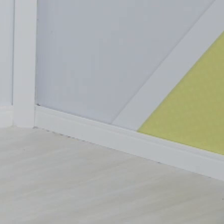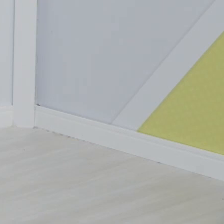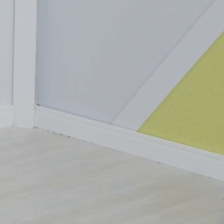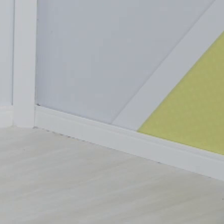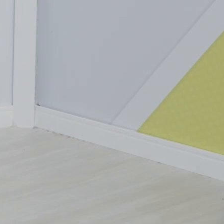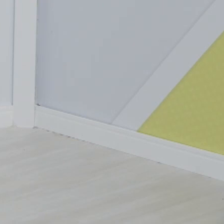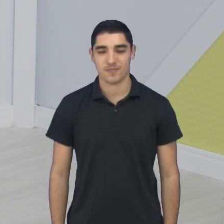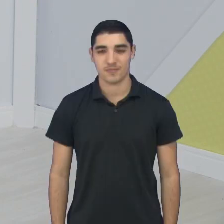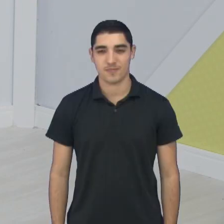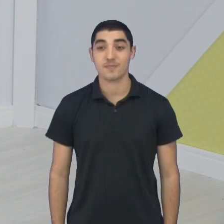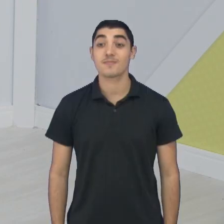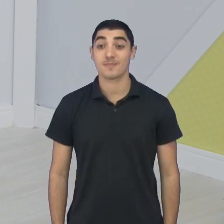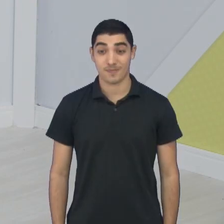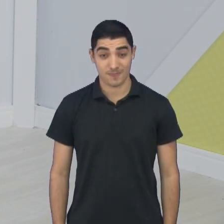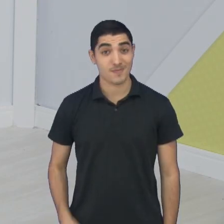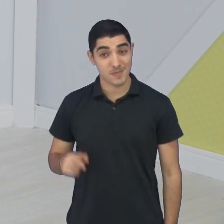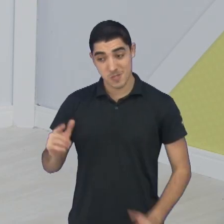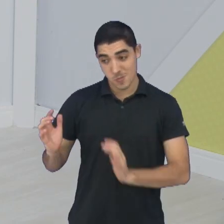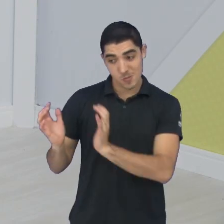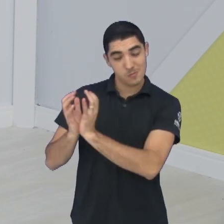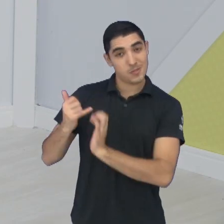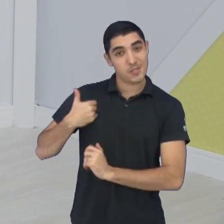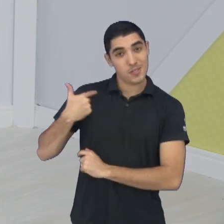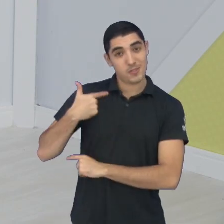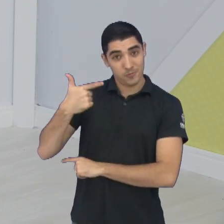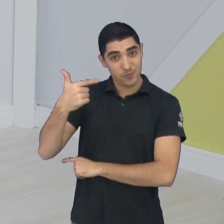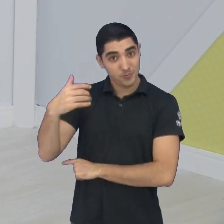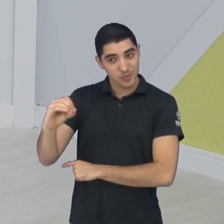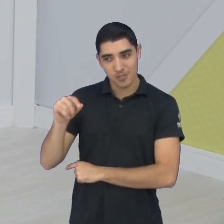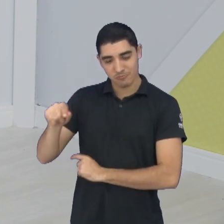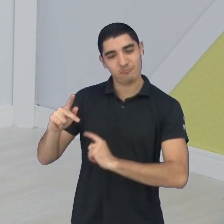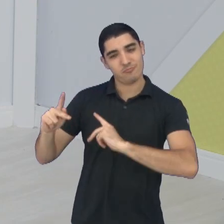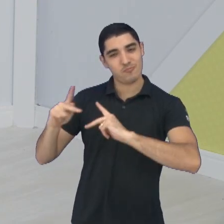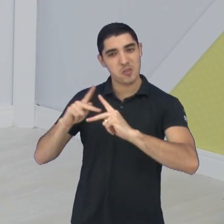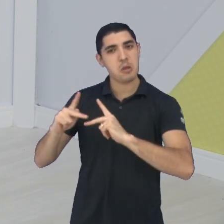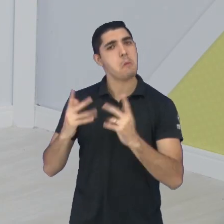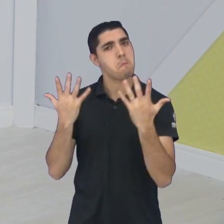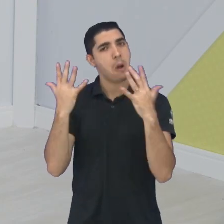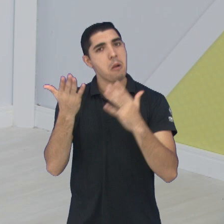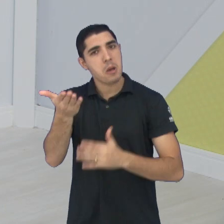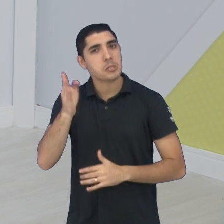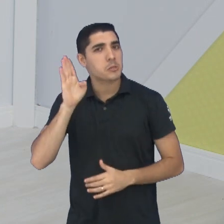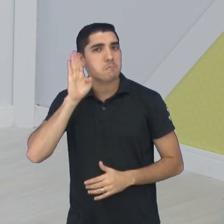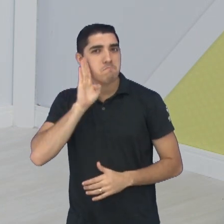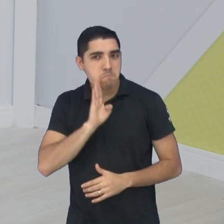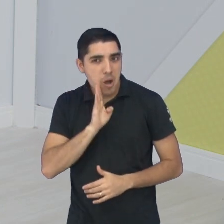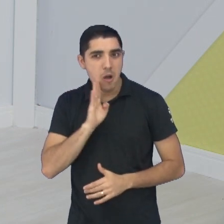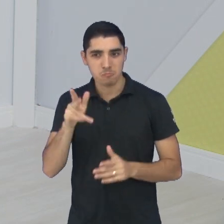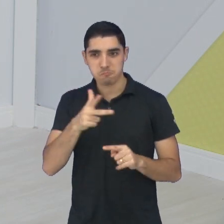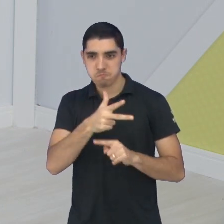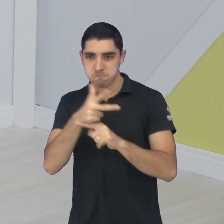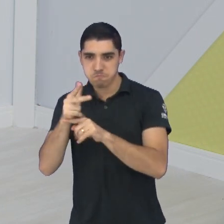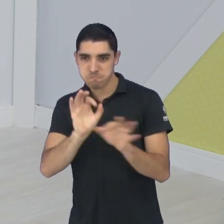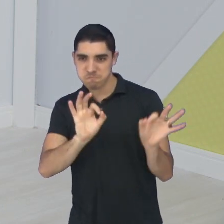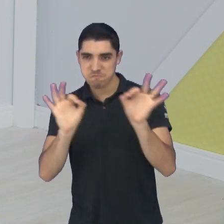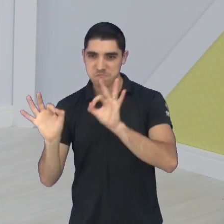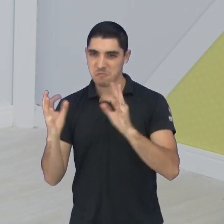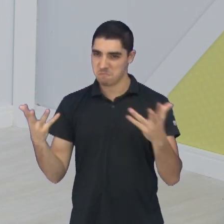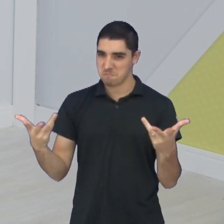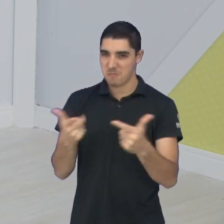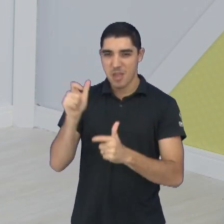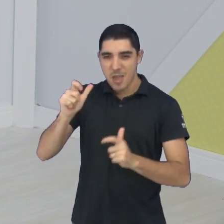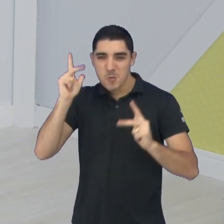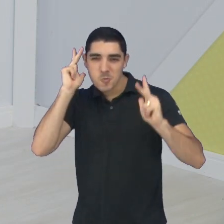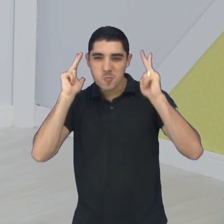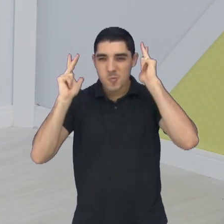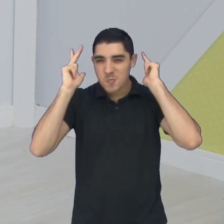Está aí o sub-20, o basquetebol sub-20 de São José. Parabéns, Paulo, Ricardo, pela matéria. A matéria é toda estilosa ali, o Paulinho com o cabelinho